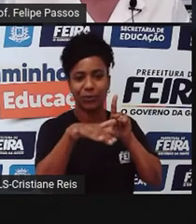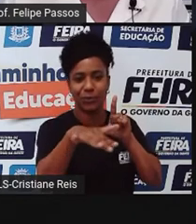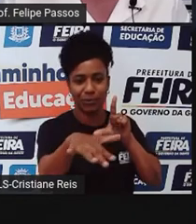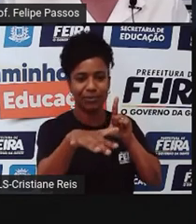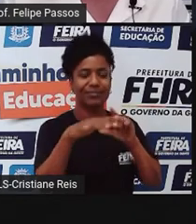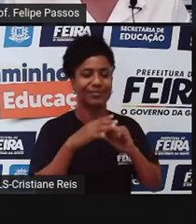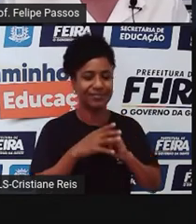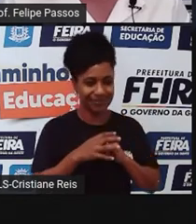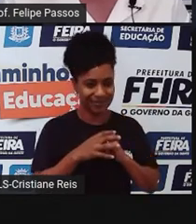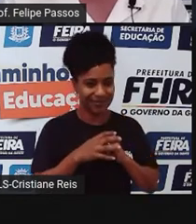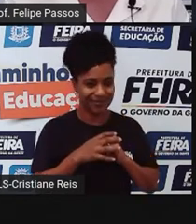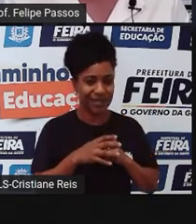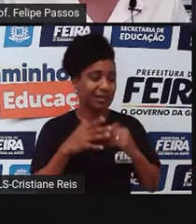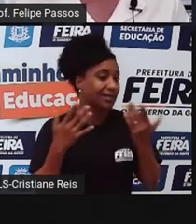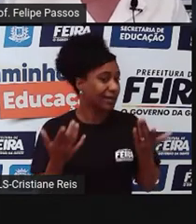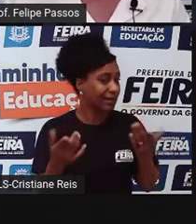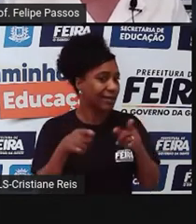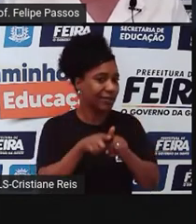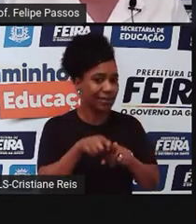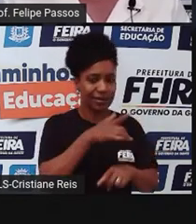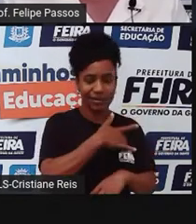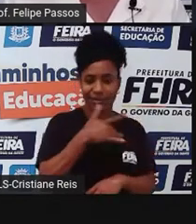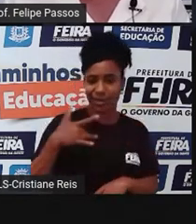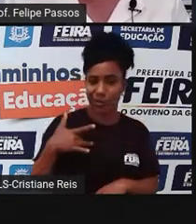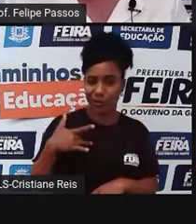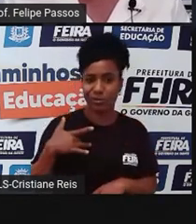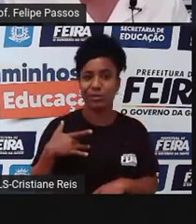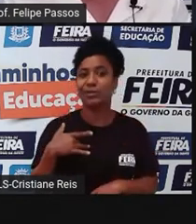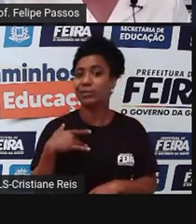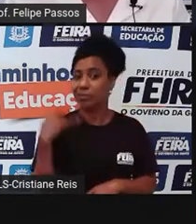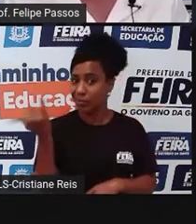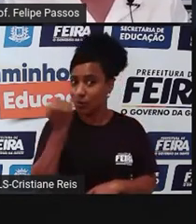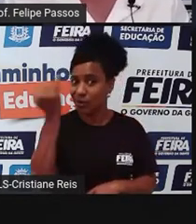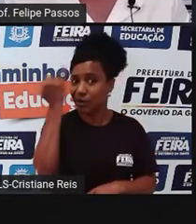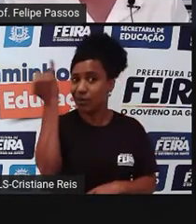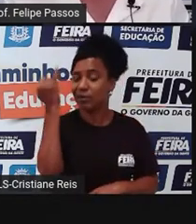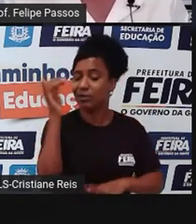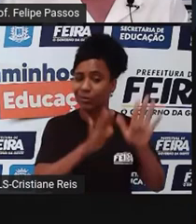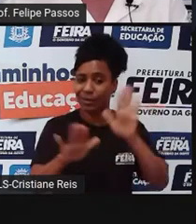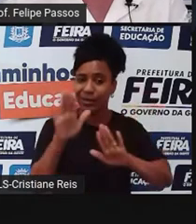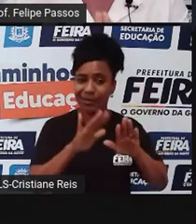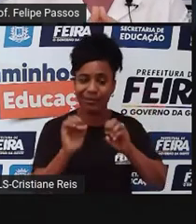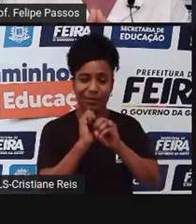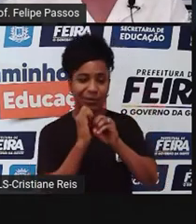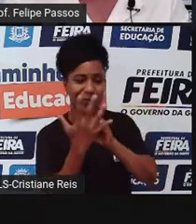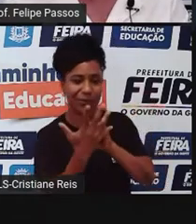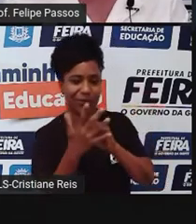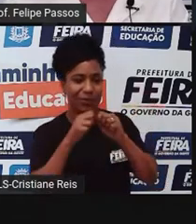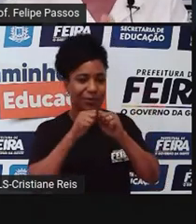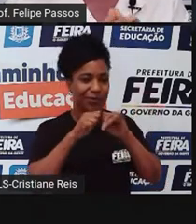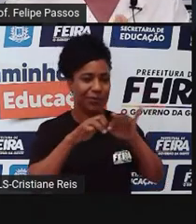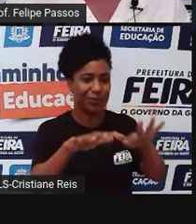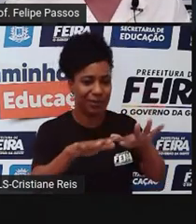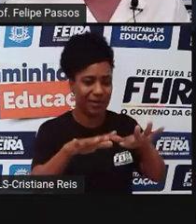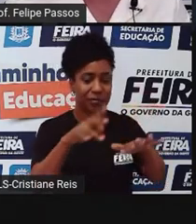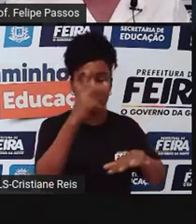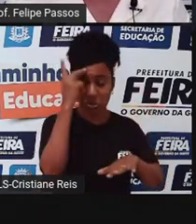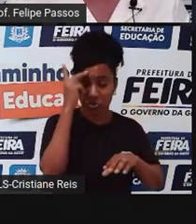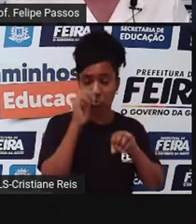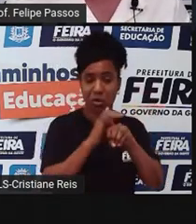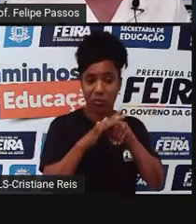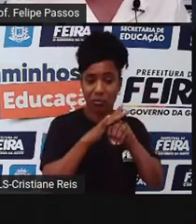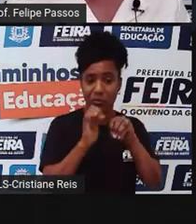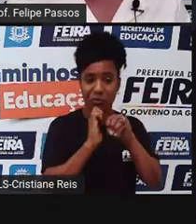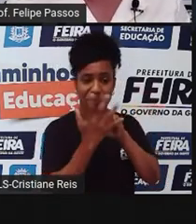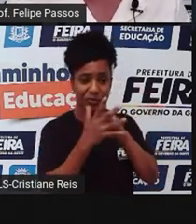questões de saúde pública envolvendo a covid-19. Quando, na verdade, quem a gente tem que ouvir? A ciência,